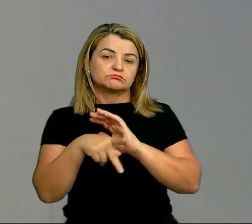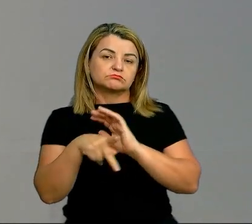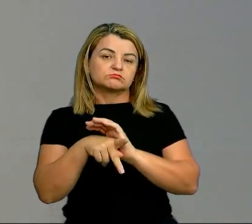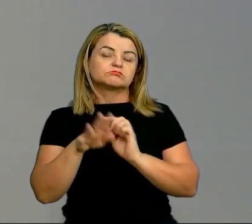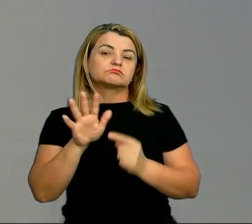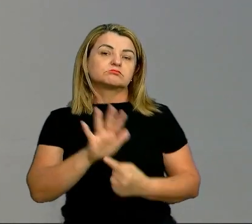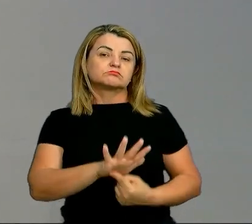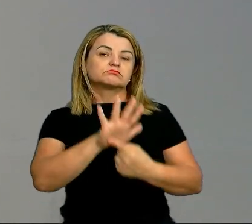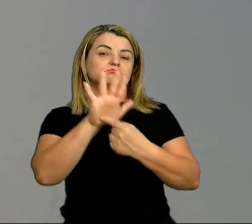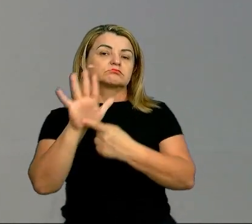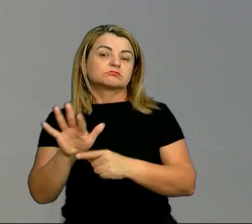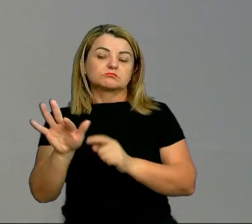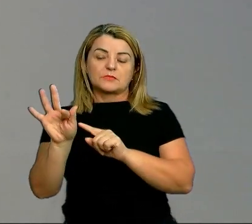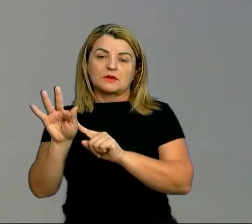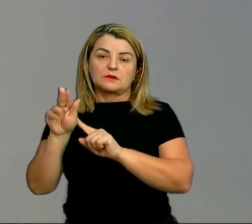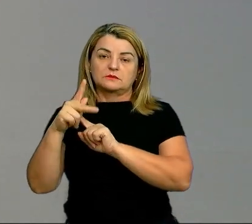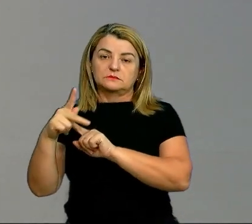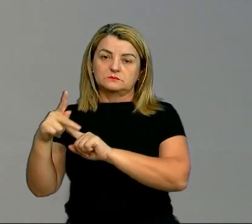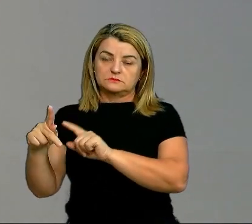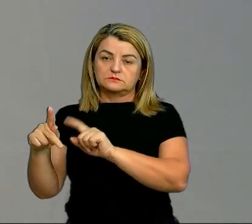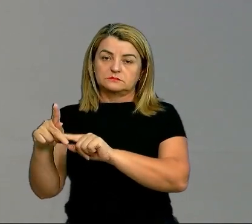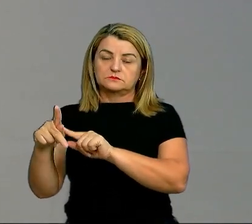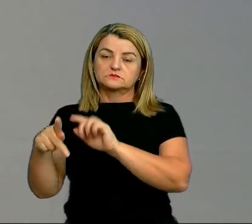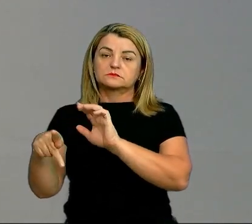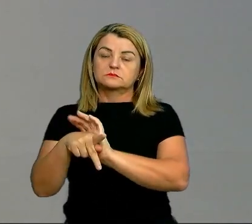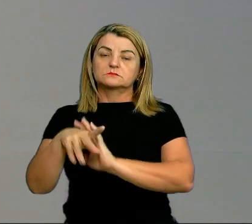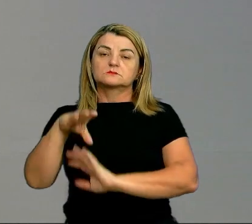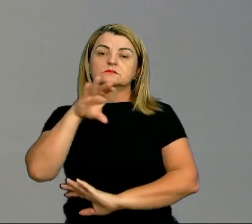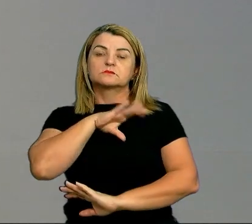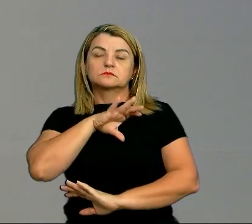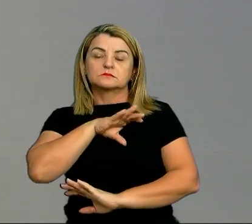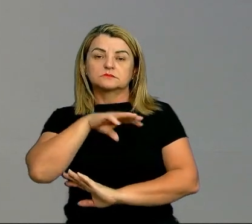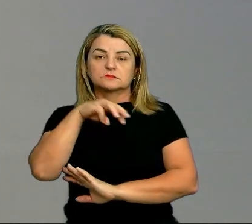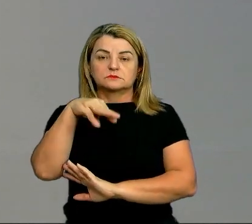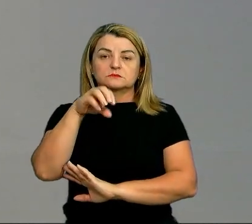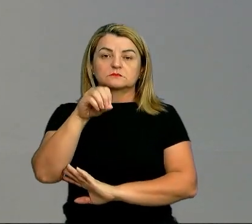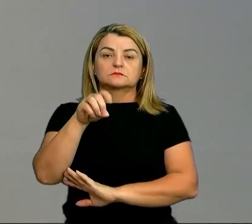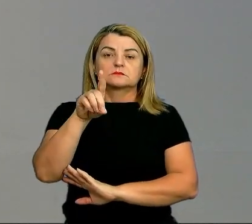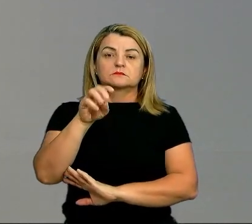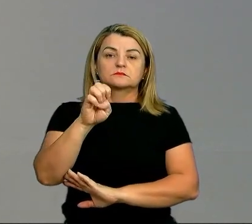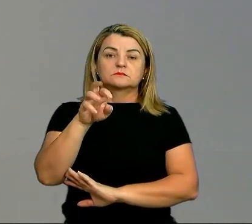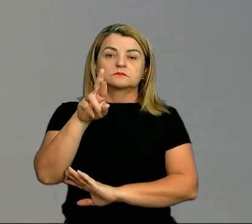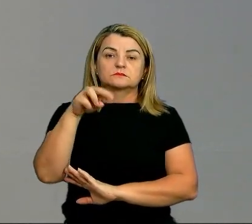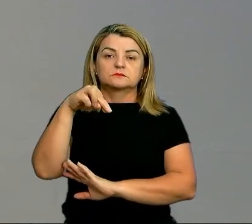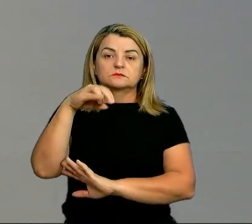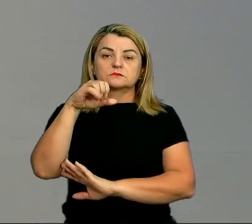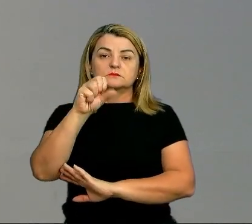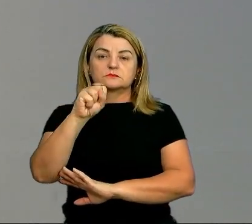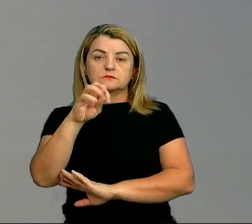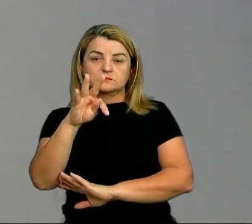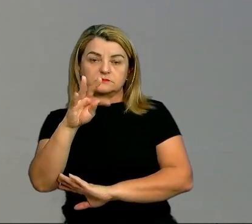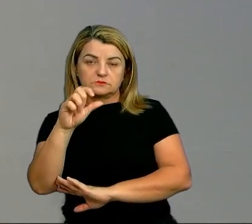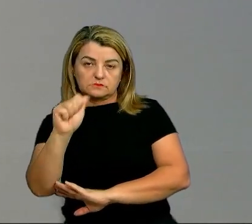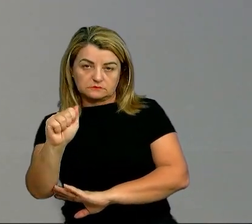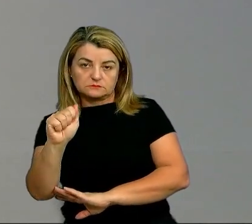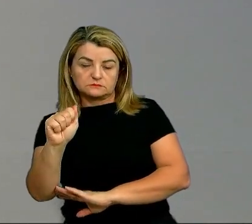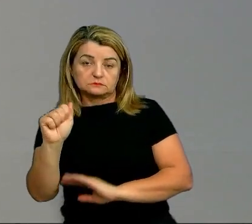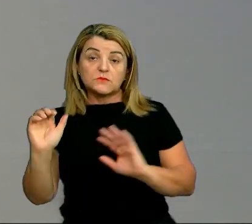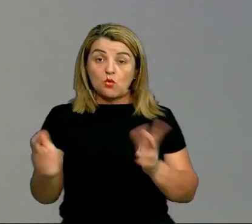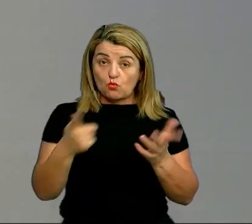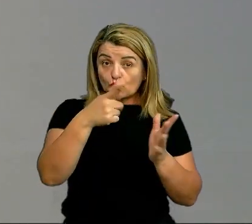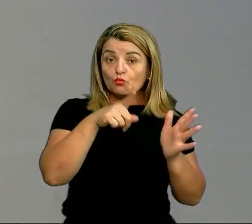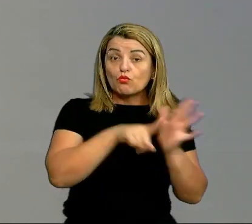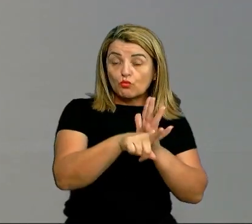tecla. O Fernando Pessoa é um escritor português modernista. Então, a partir da leitura, não só da questão,